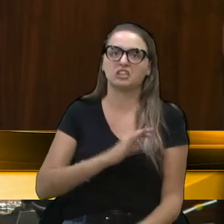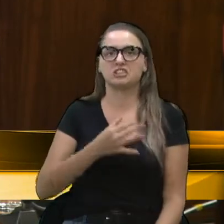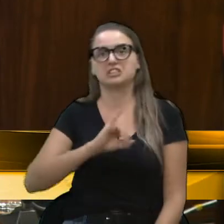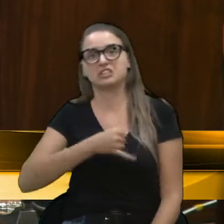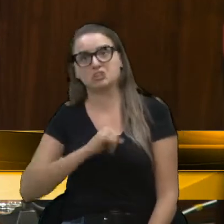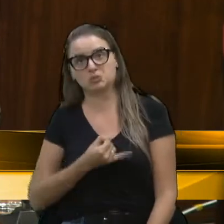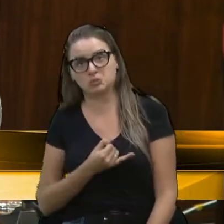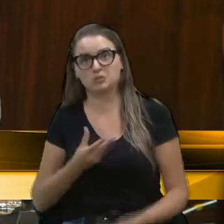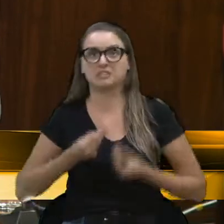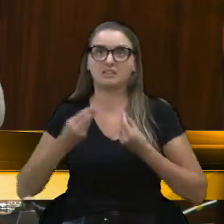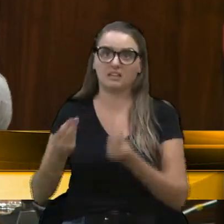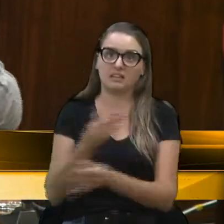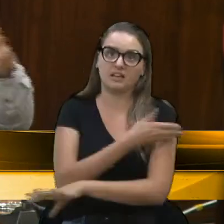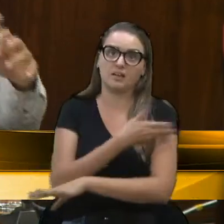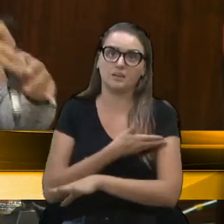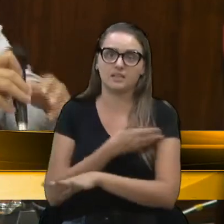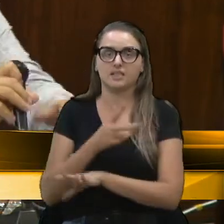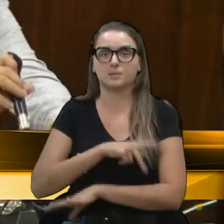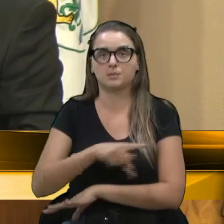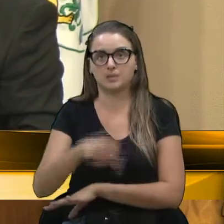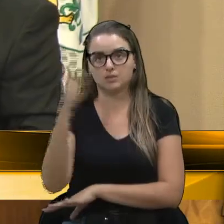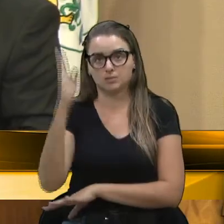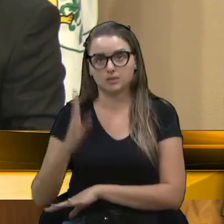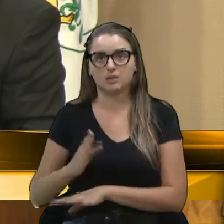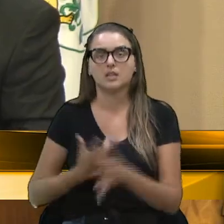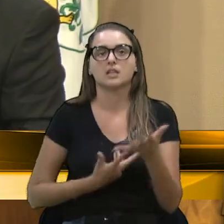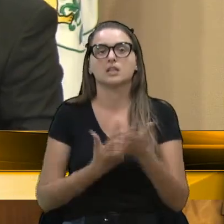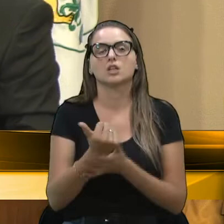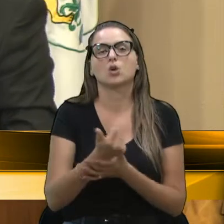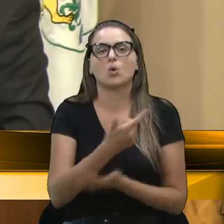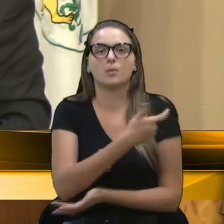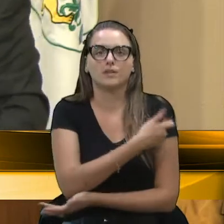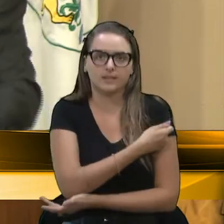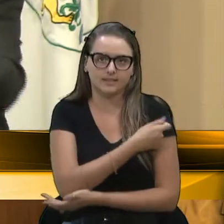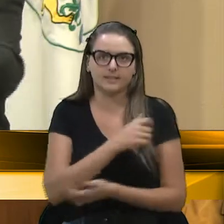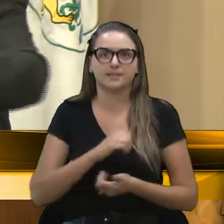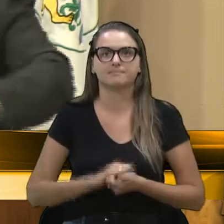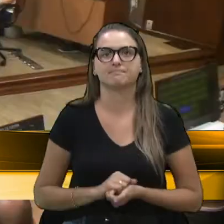cobrar a vacina que a população precisa. Comunidade do vereador Lucas, senhor parte do vereador.